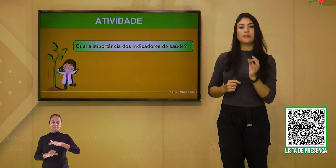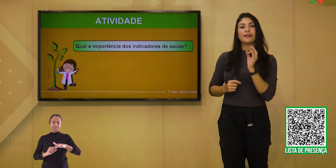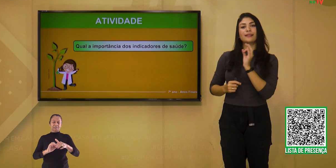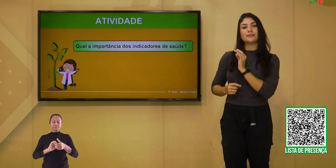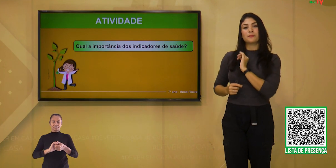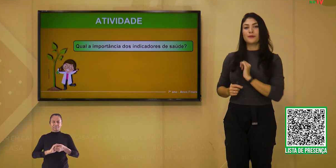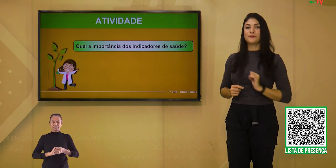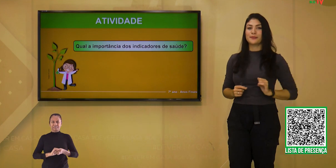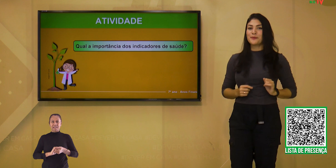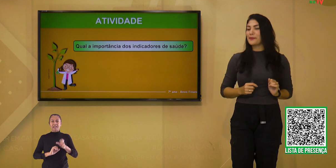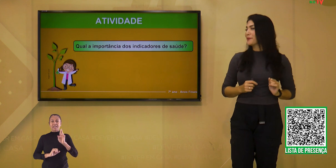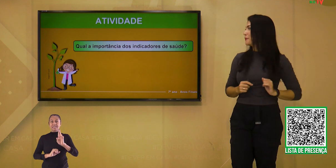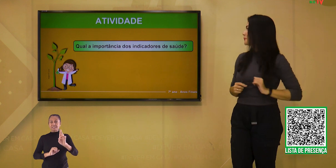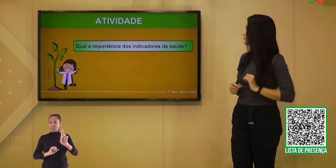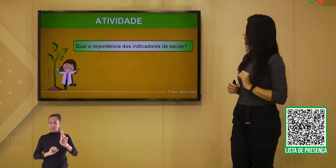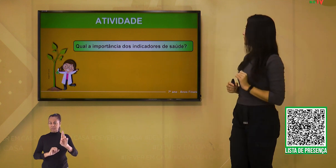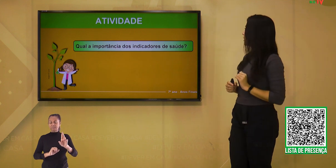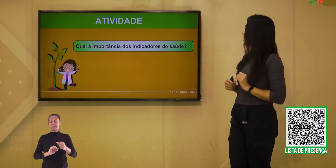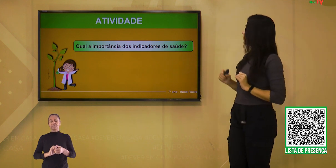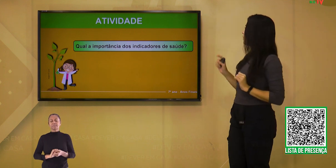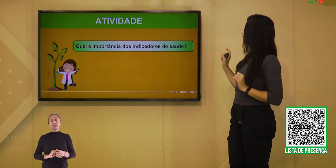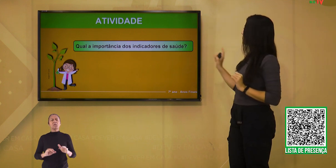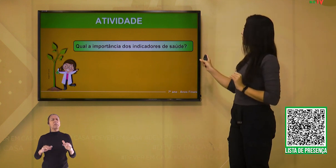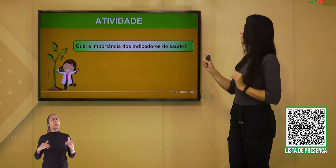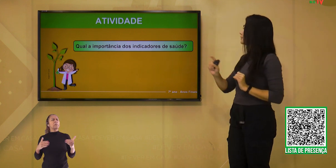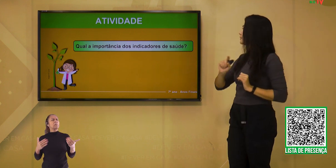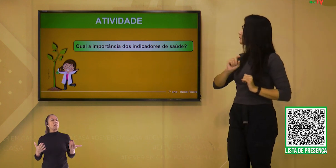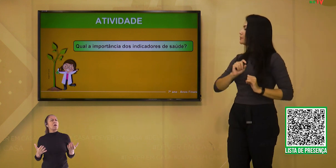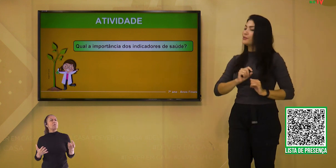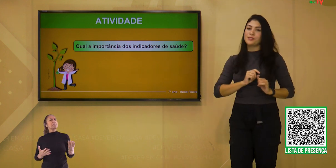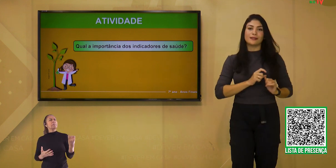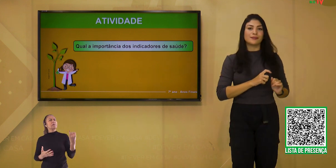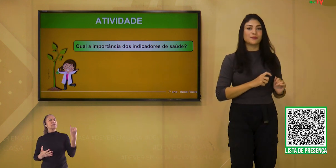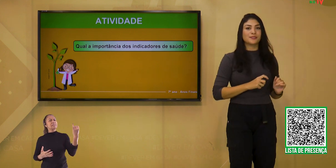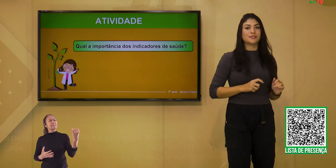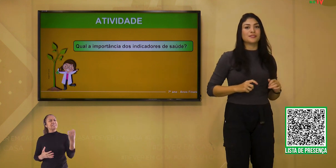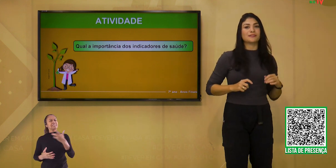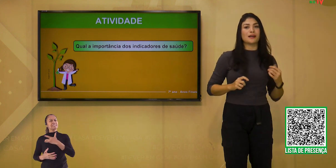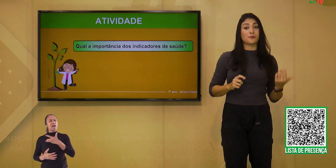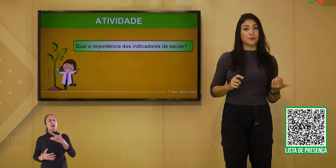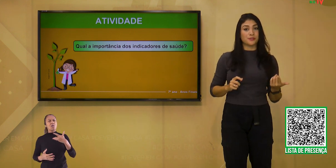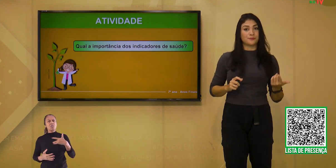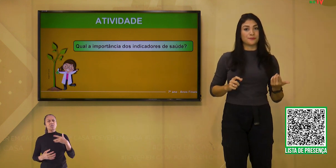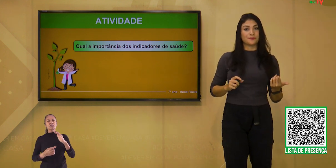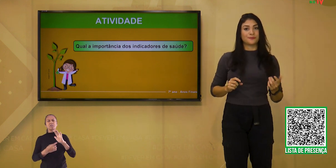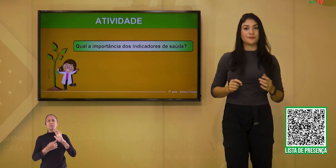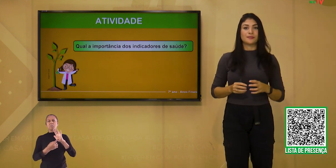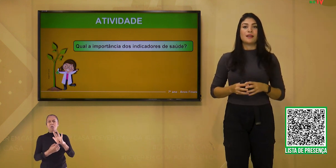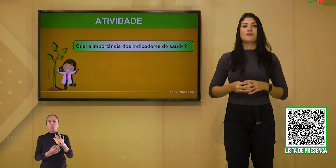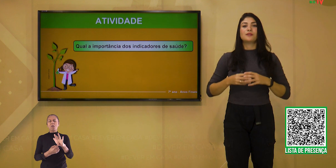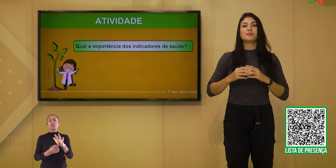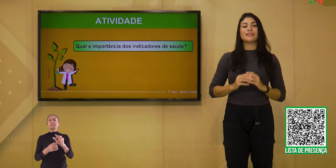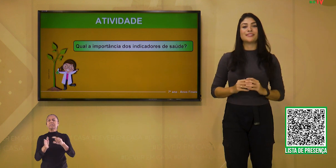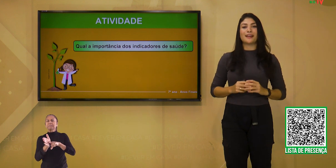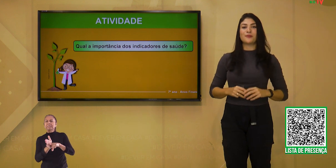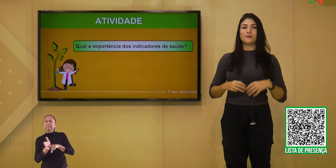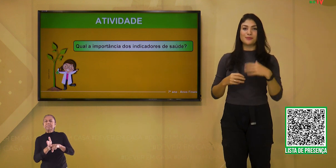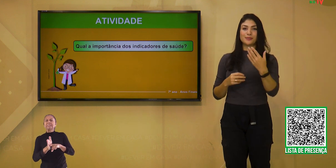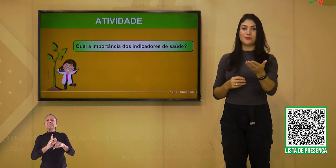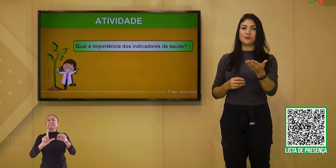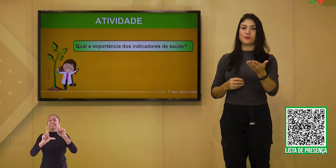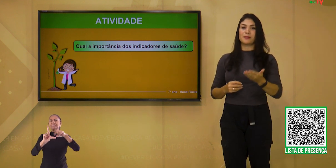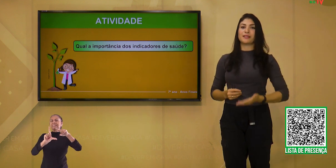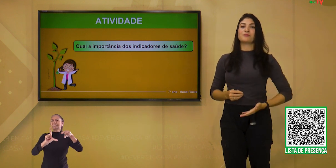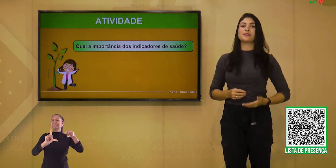Responda essa pergunta comigo. Qual a importância dos indicadores de saúde? Vamos deixar